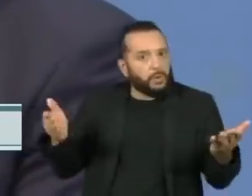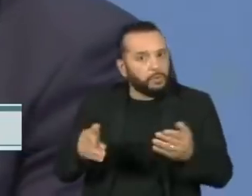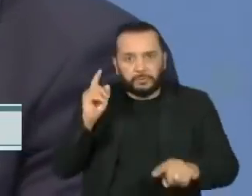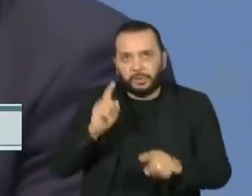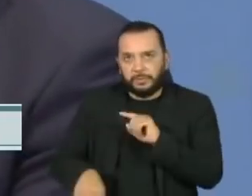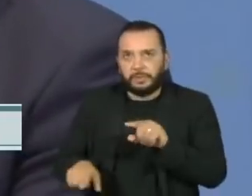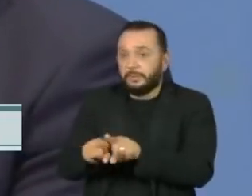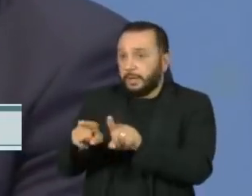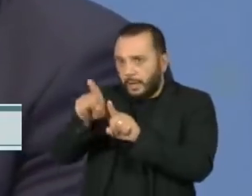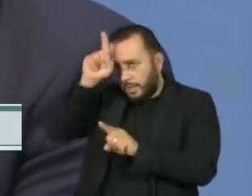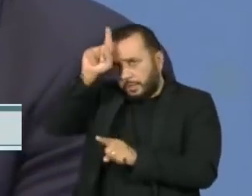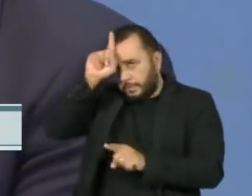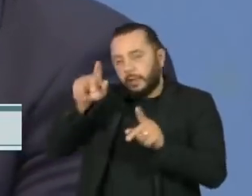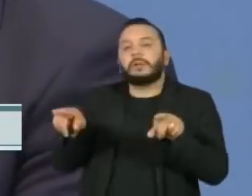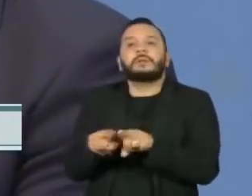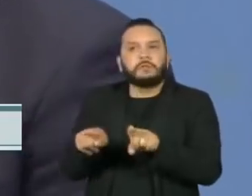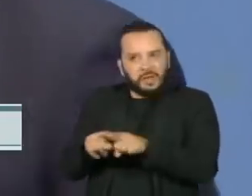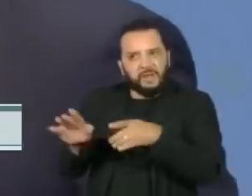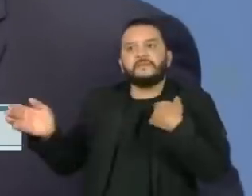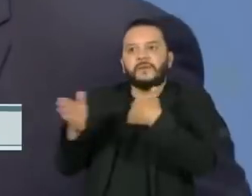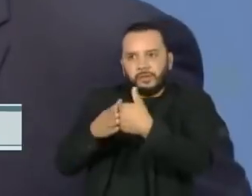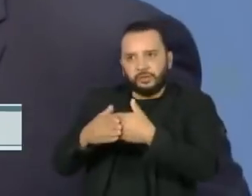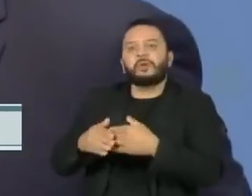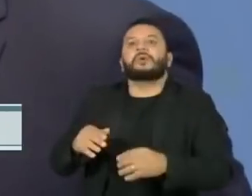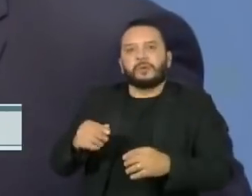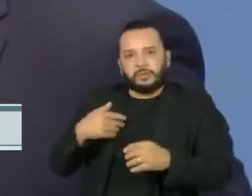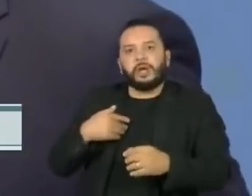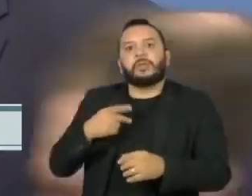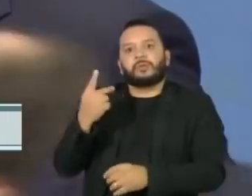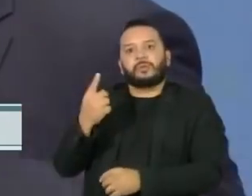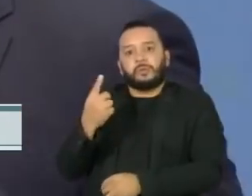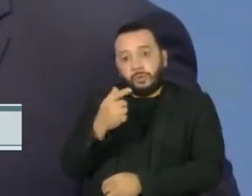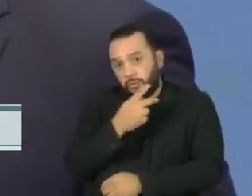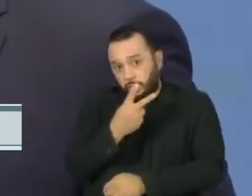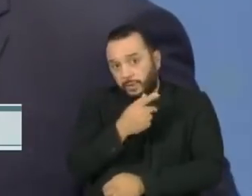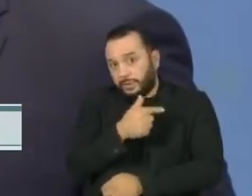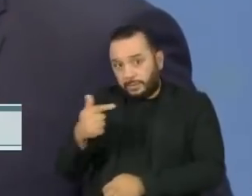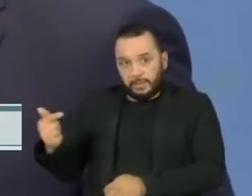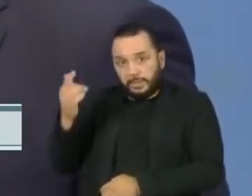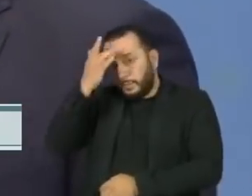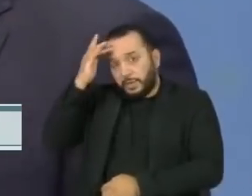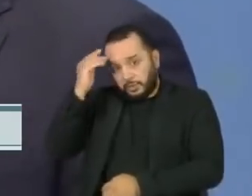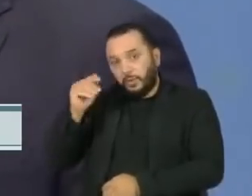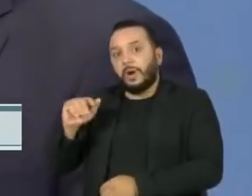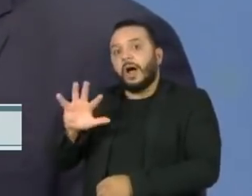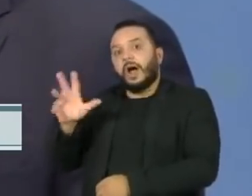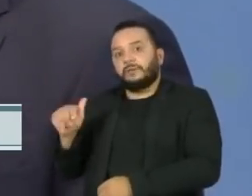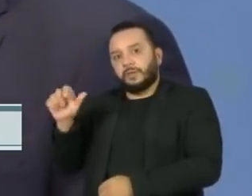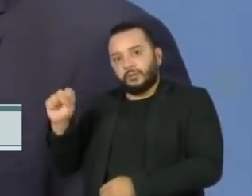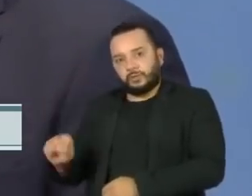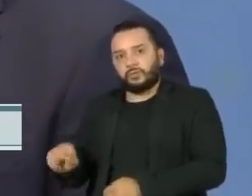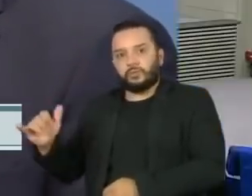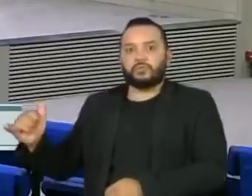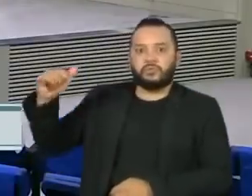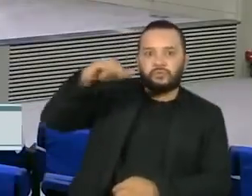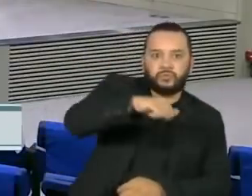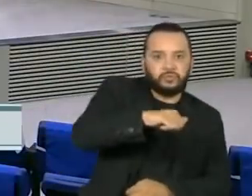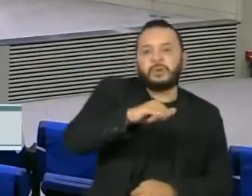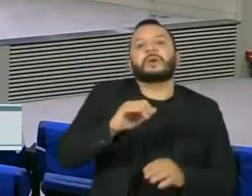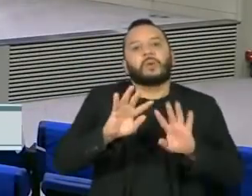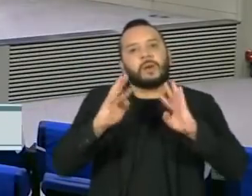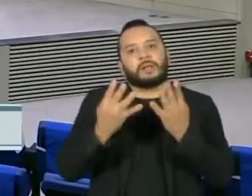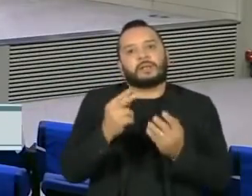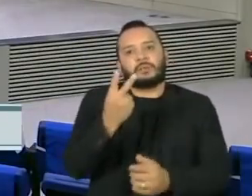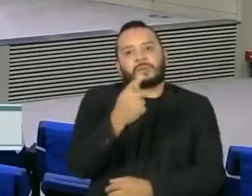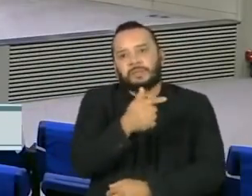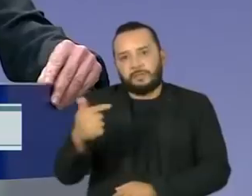A Alemanha seguiu o exemplo e também determinou quarentena de duas semanas para os cidadãos que voltarem de viagem da África do Sul. A